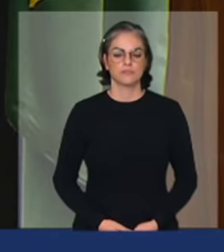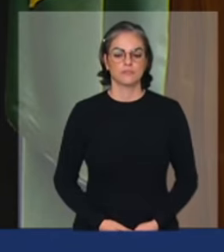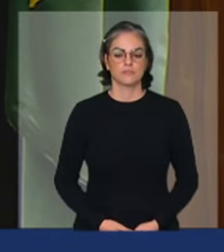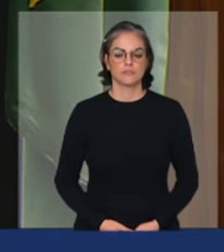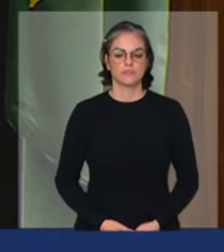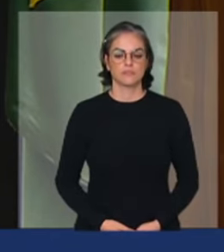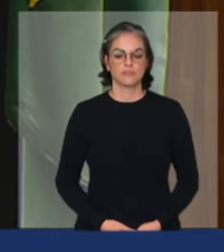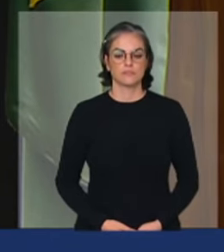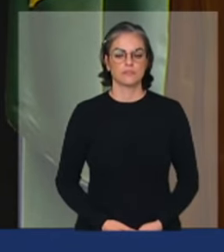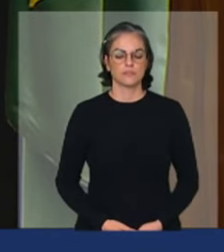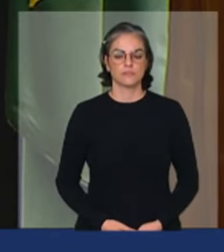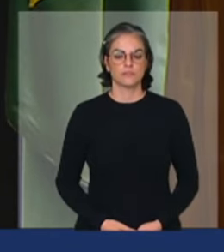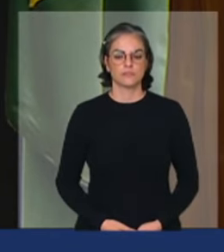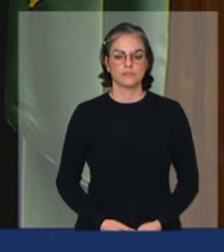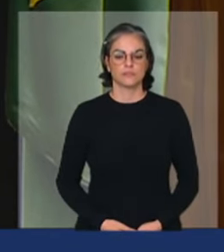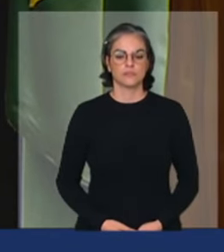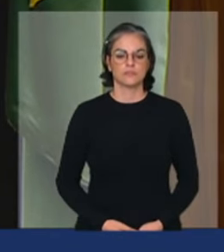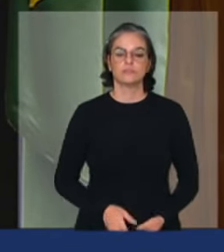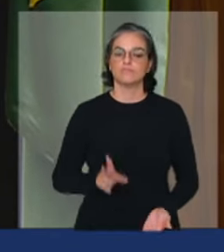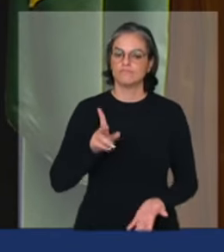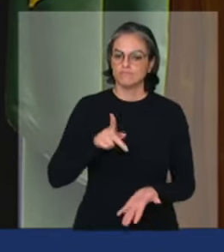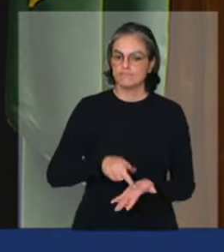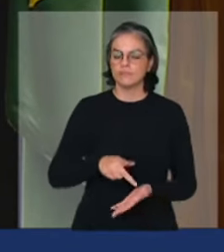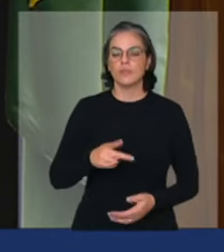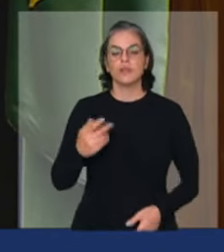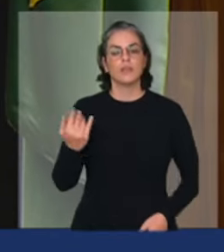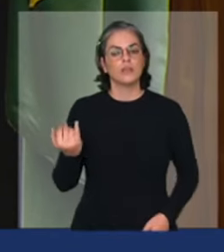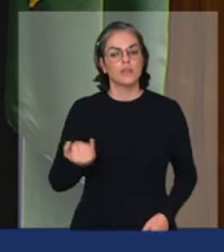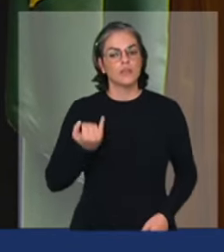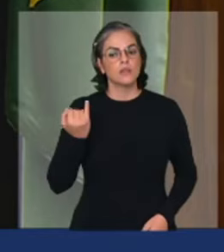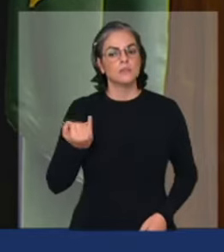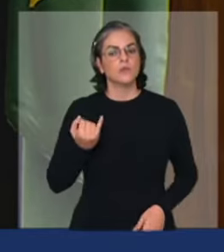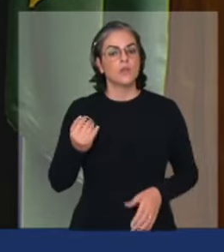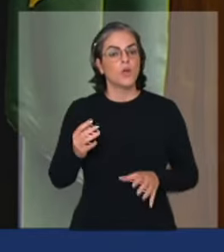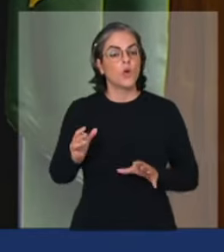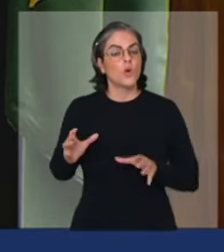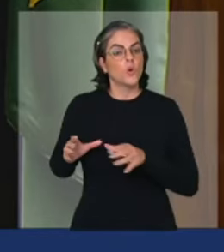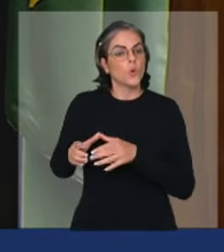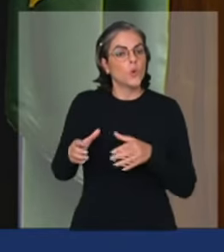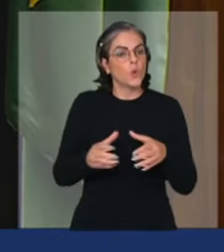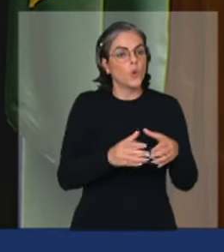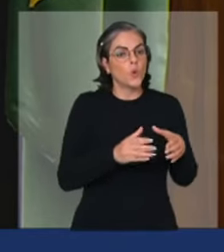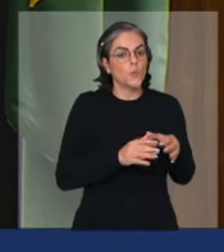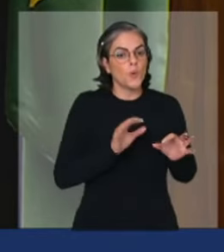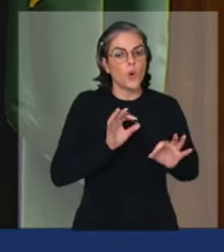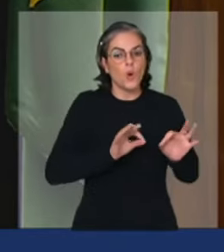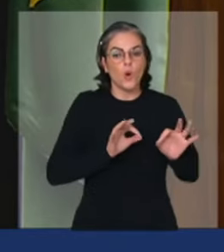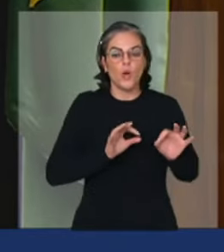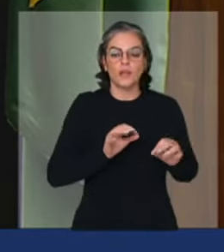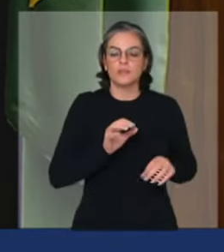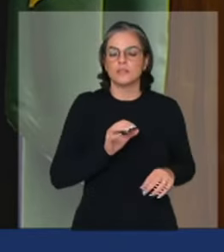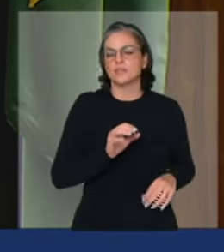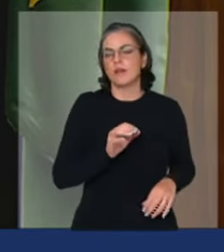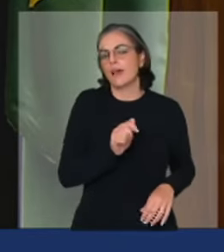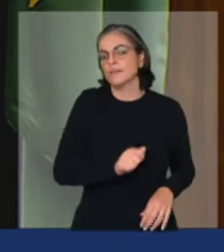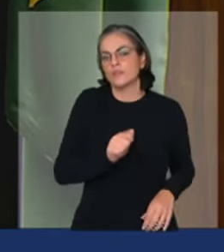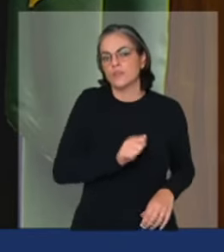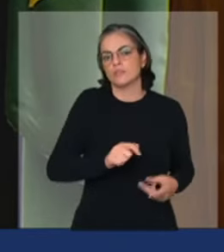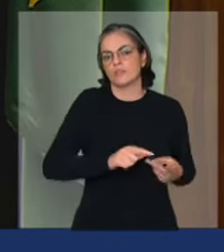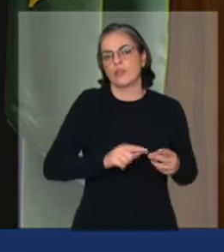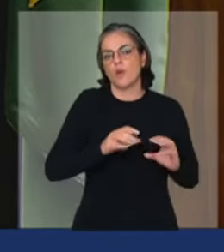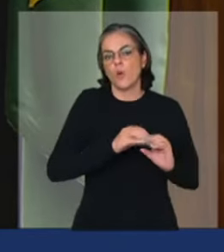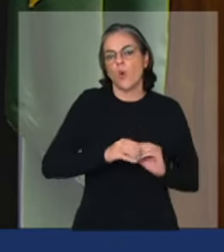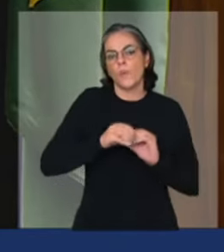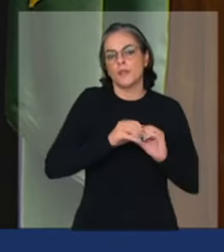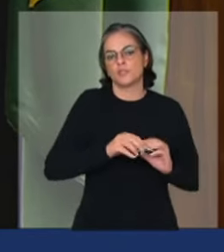o papel das organizações dos agricultores familiares das associações das cooperativas dos